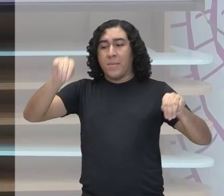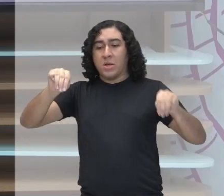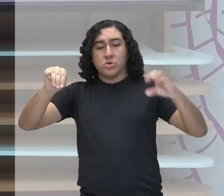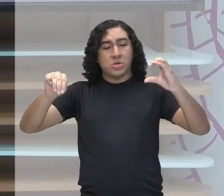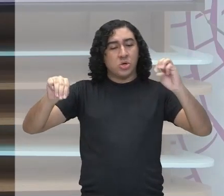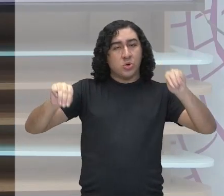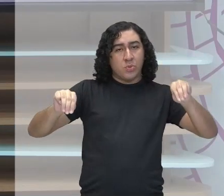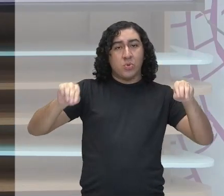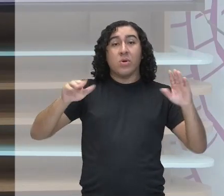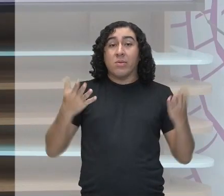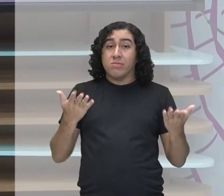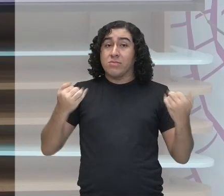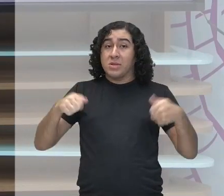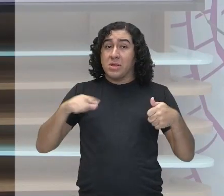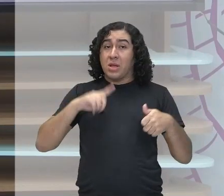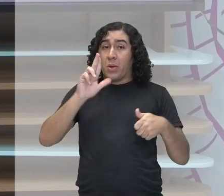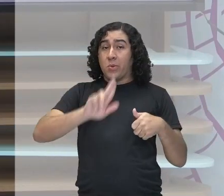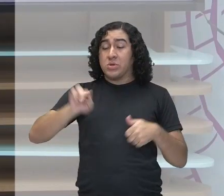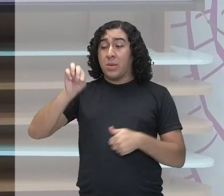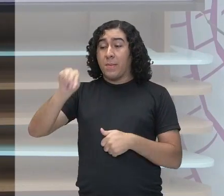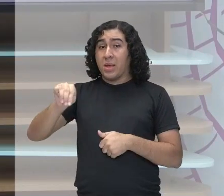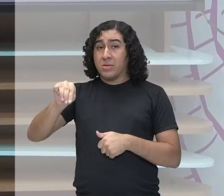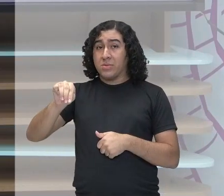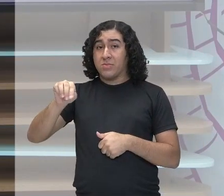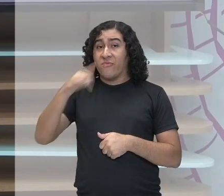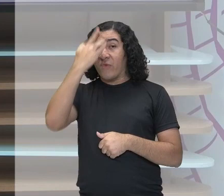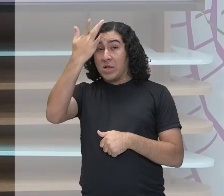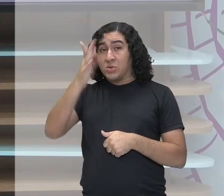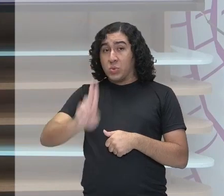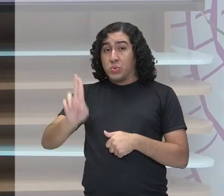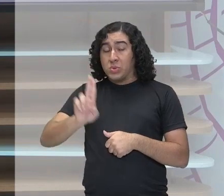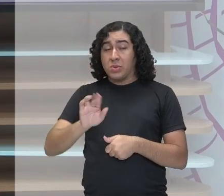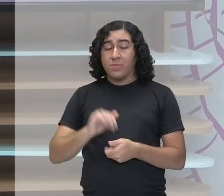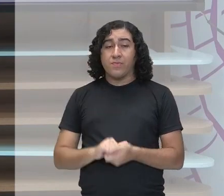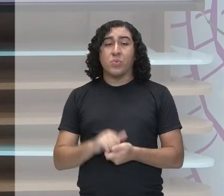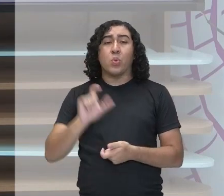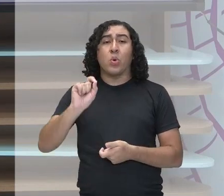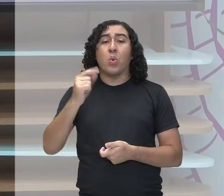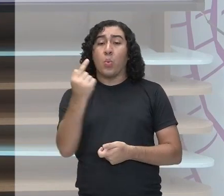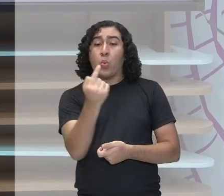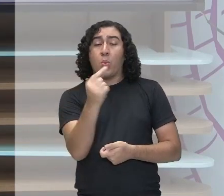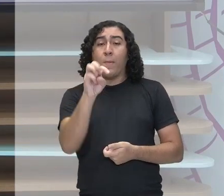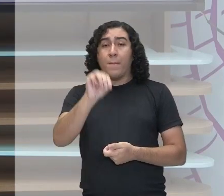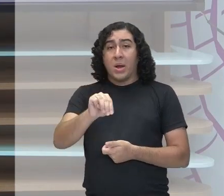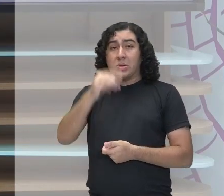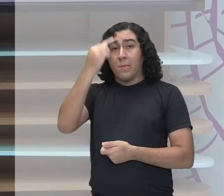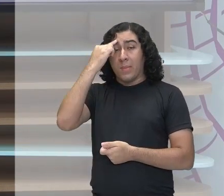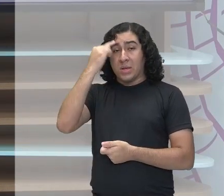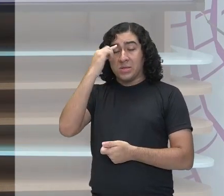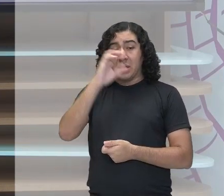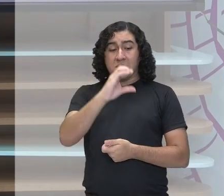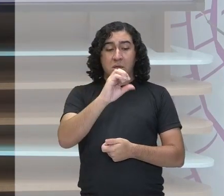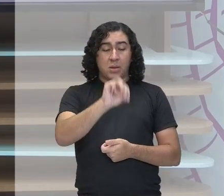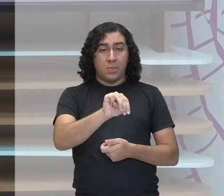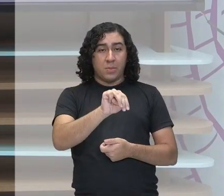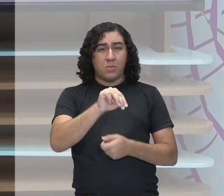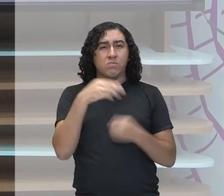Aqui tá mais fácil, eu vou utilizar metros. O que que é um metro pensando em centímetros?